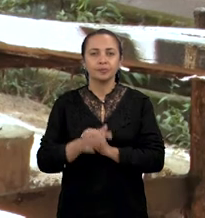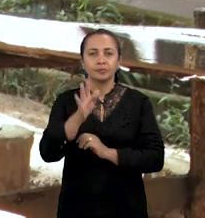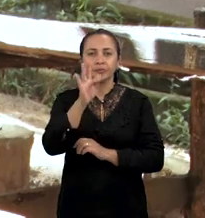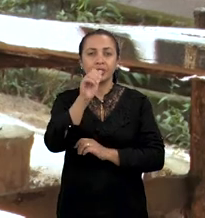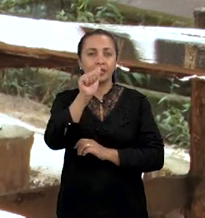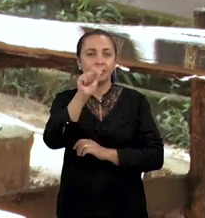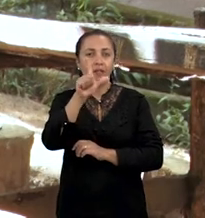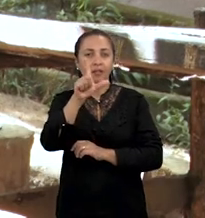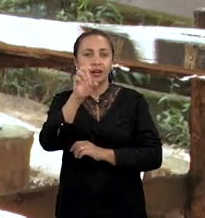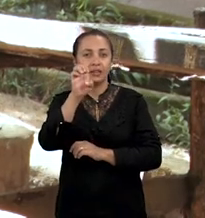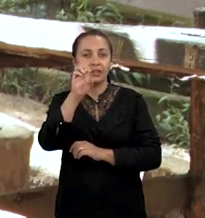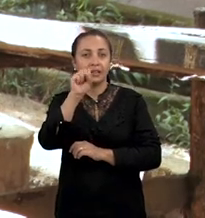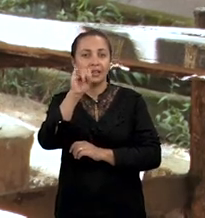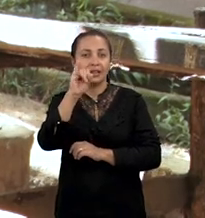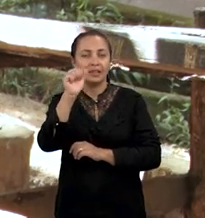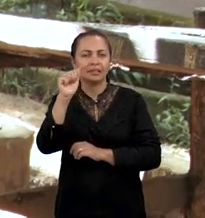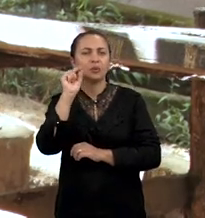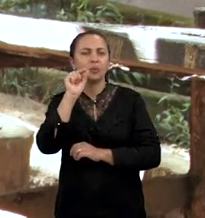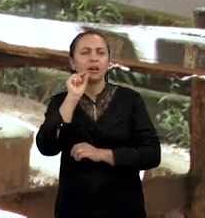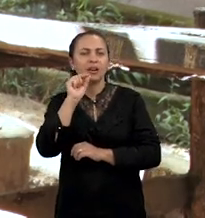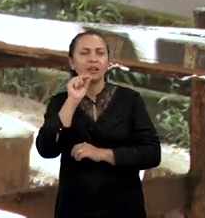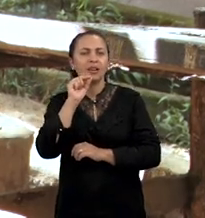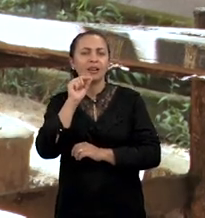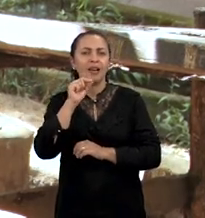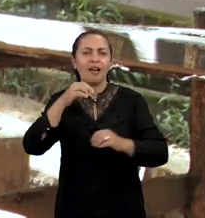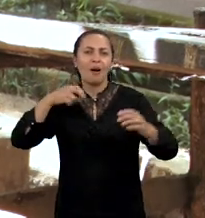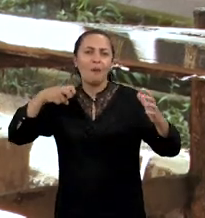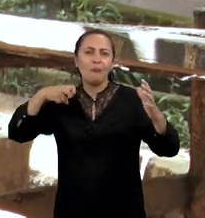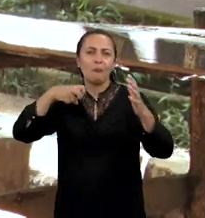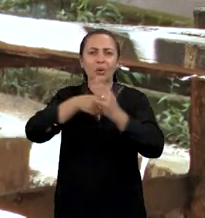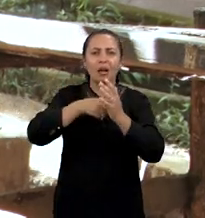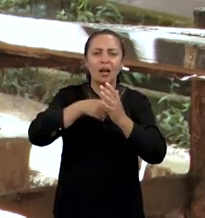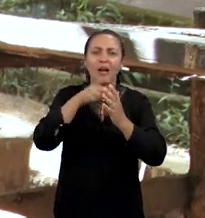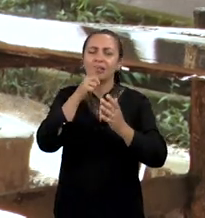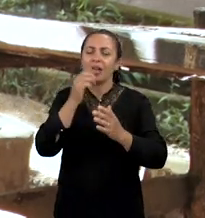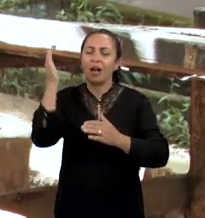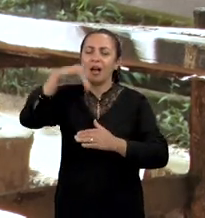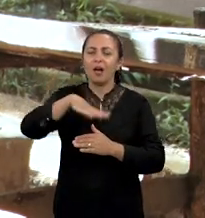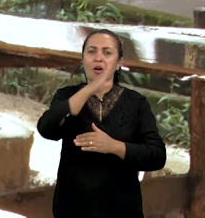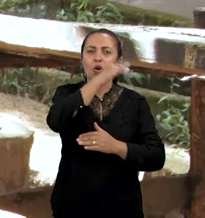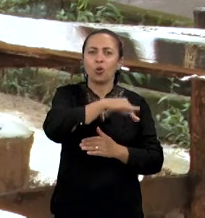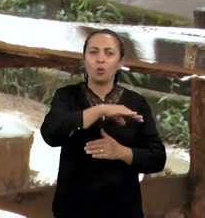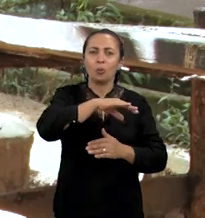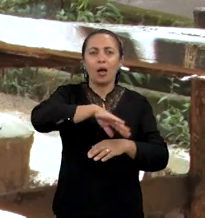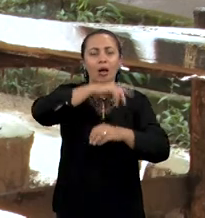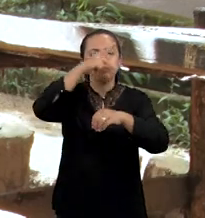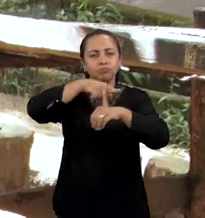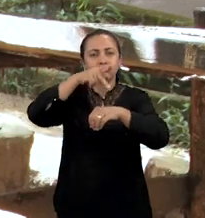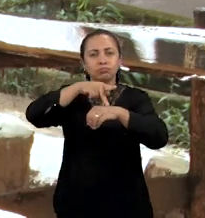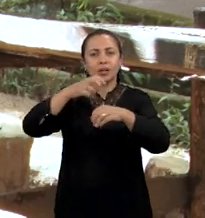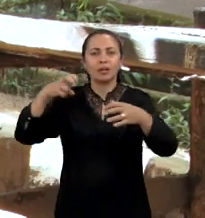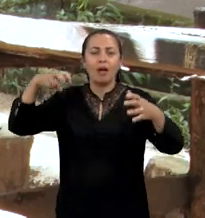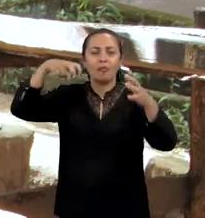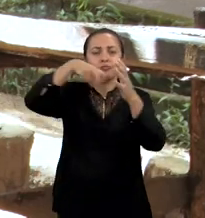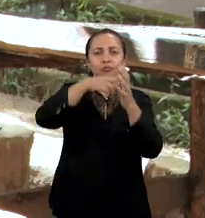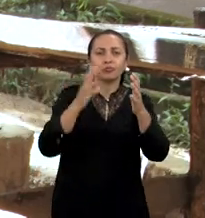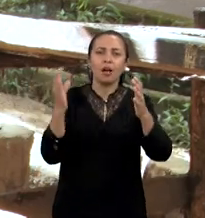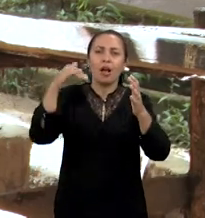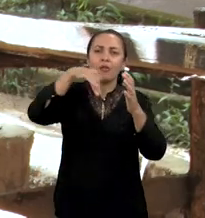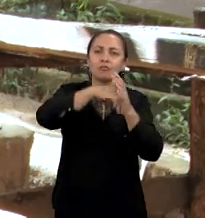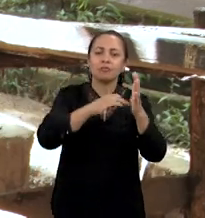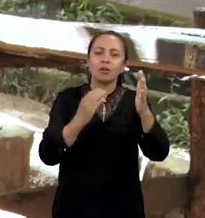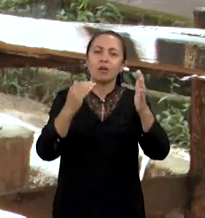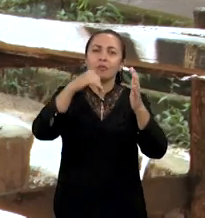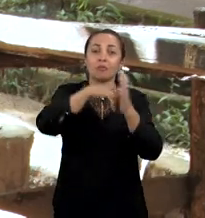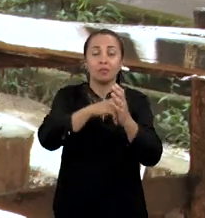As falésias são acidentes geográficos formados pelo choque das águas do mar nas rochas de uma costa muito inclinada. Acidentes em